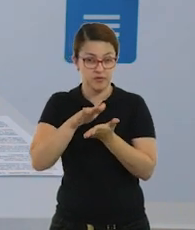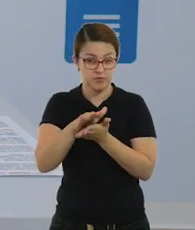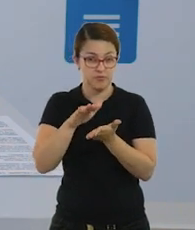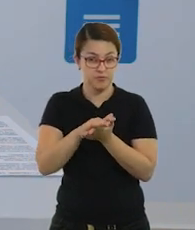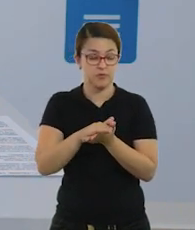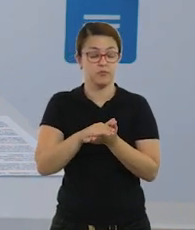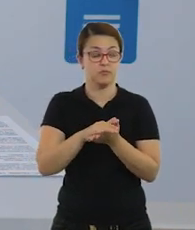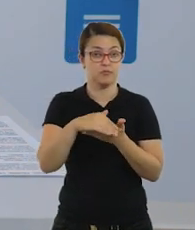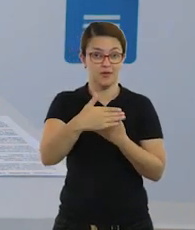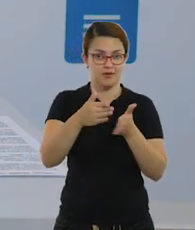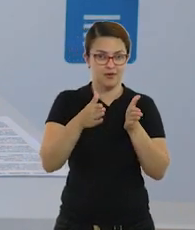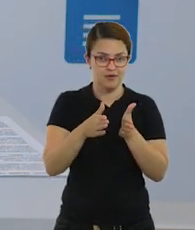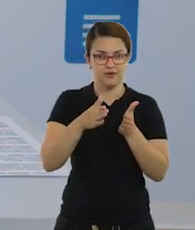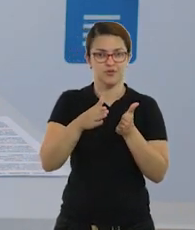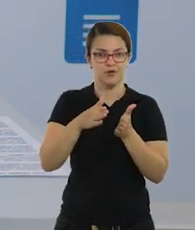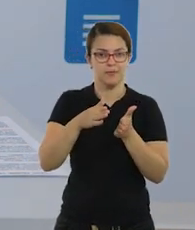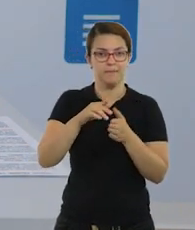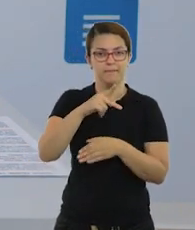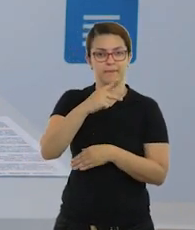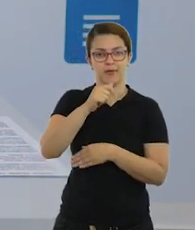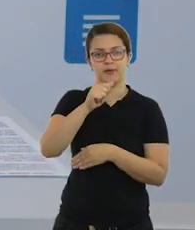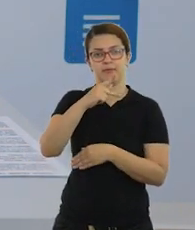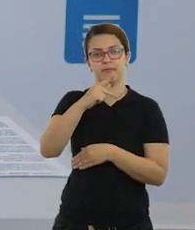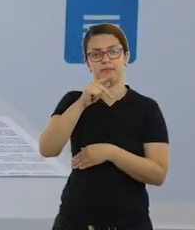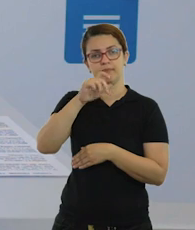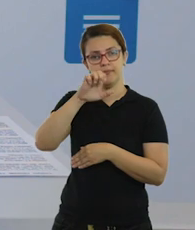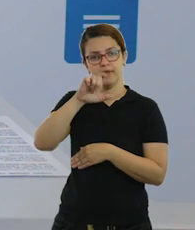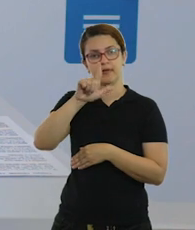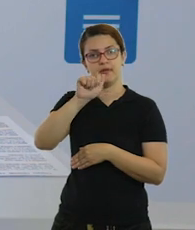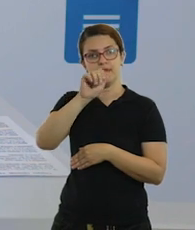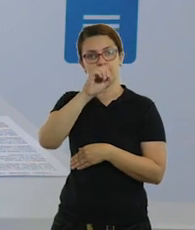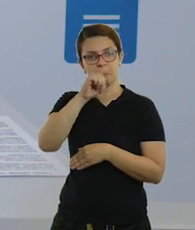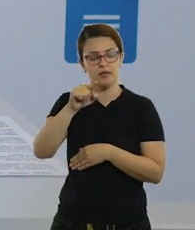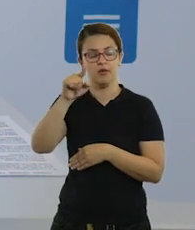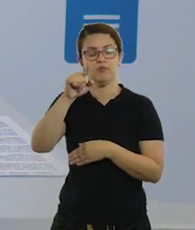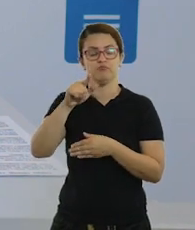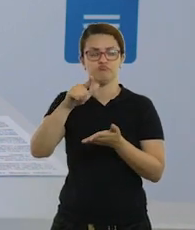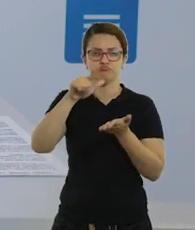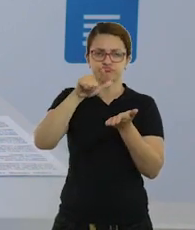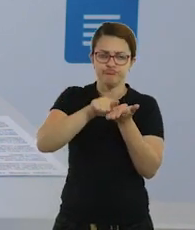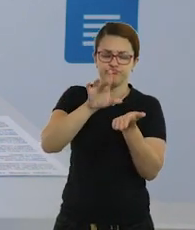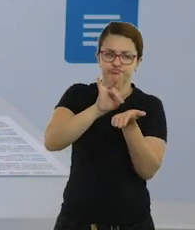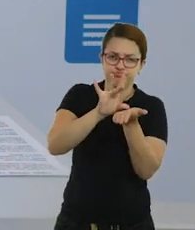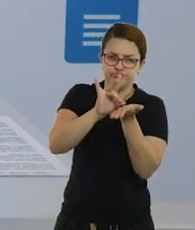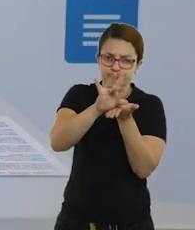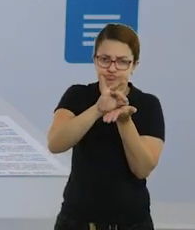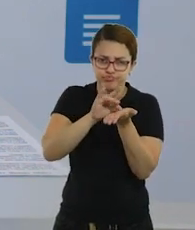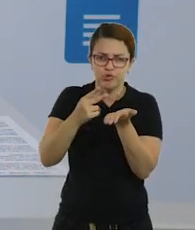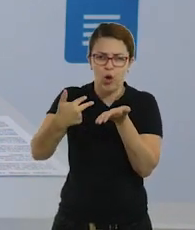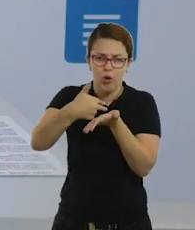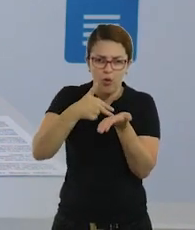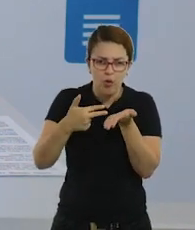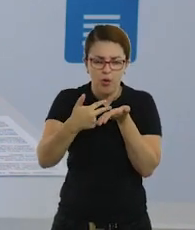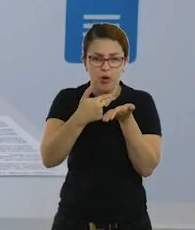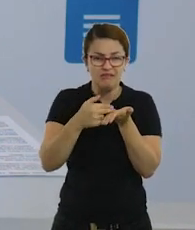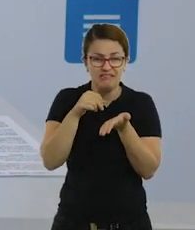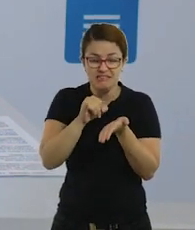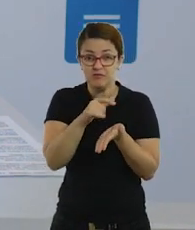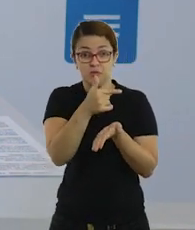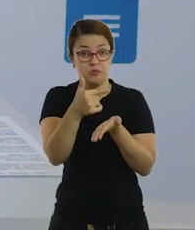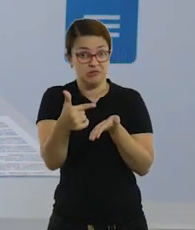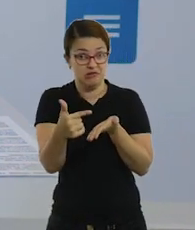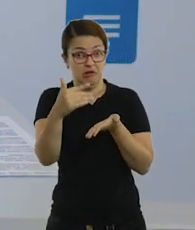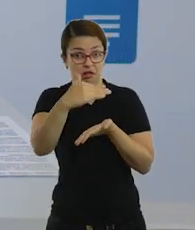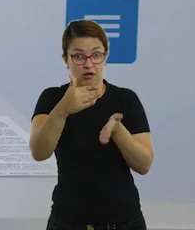papelão, tá? Se por acaso vocês não tiverem o papelão para poder